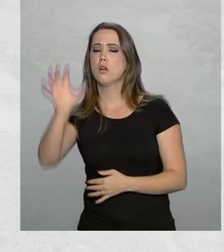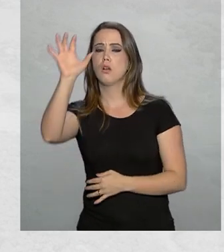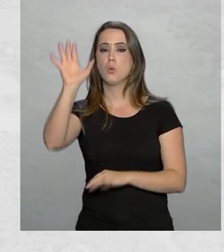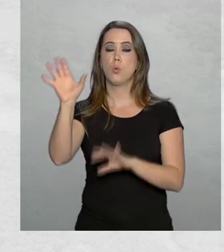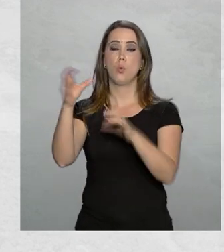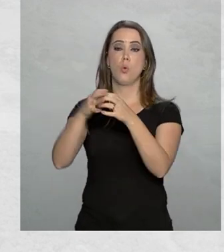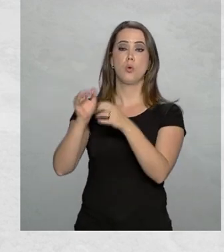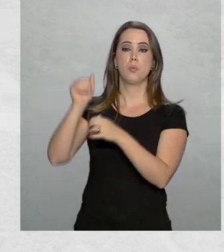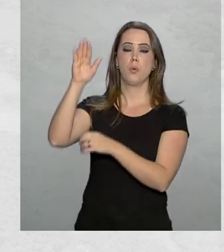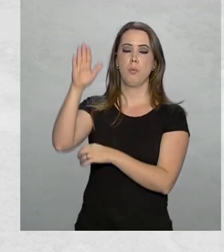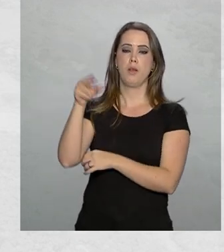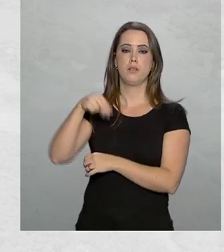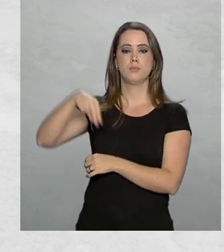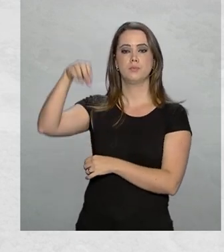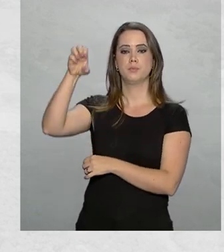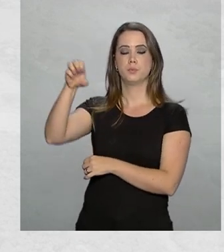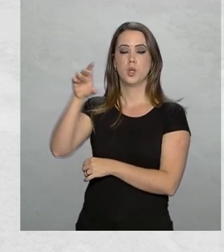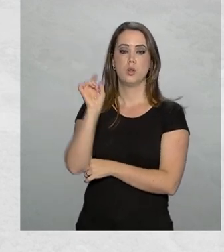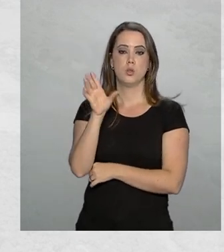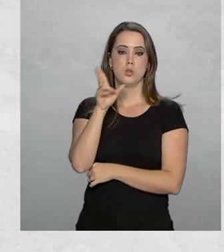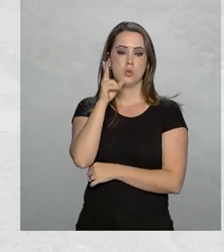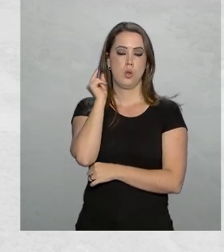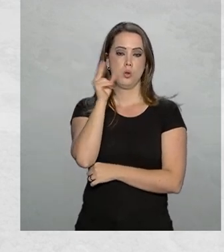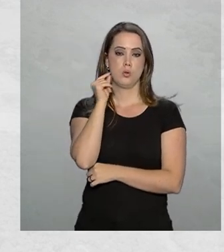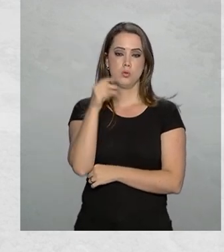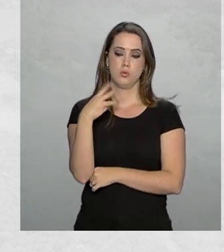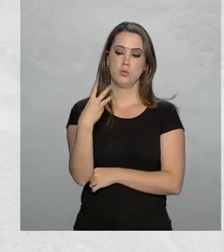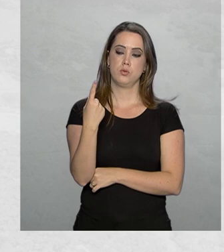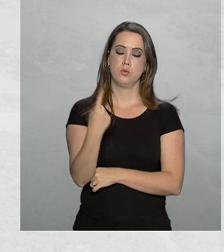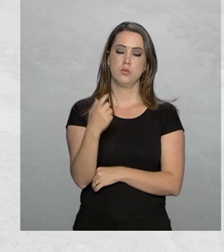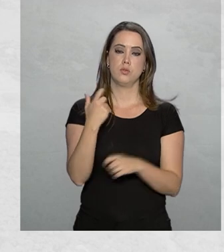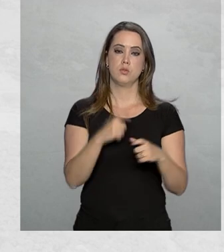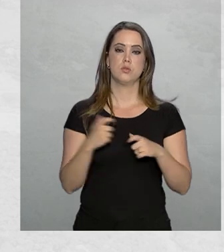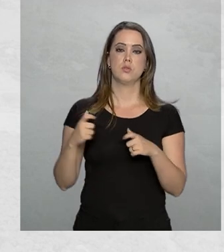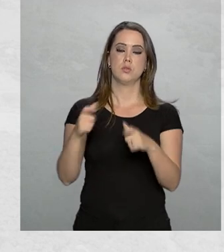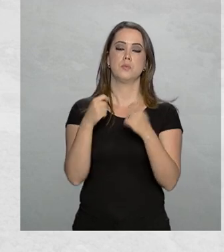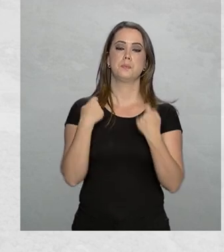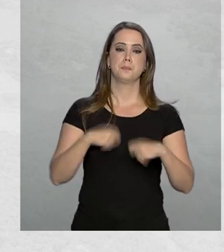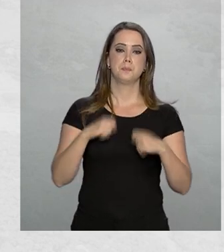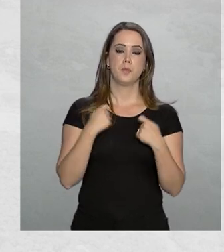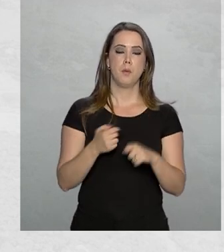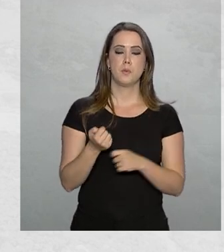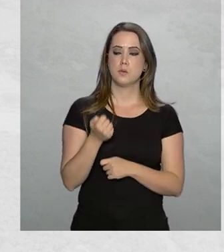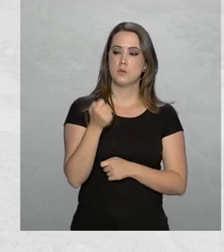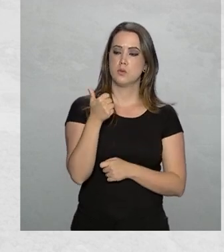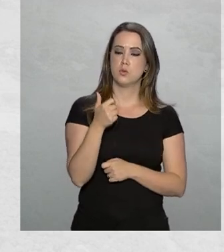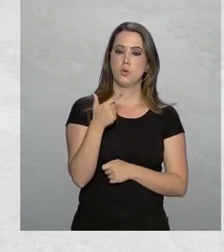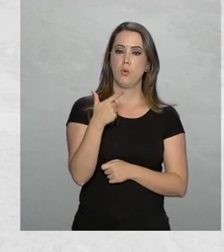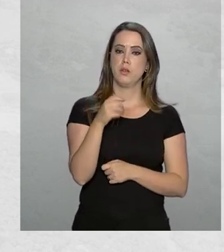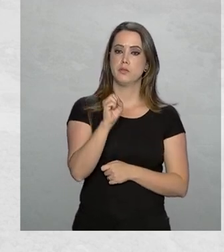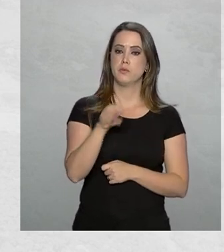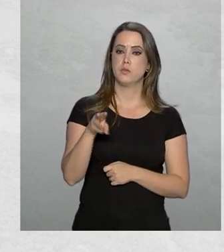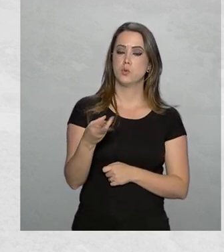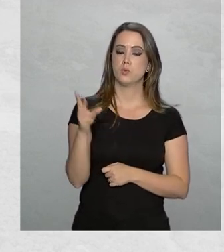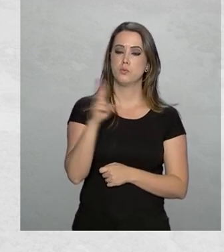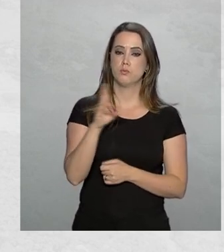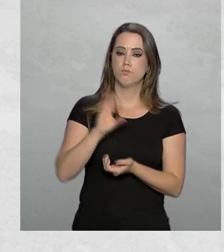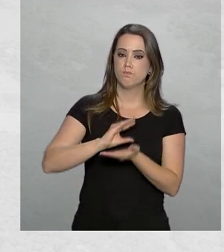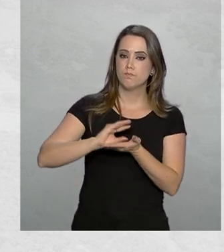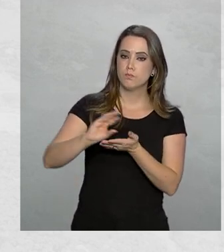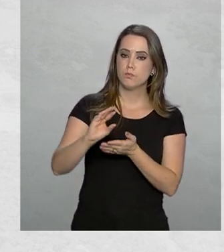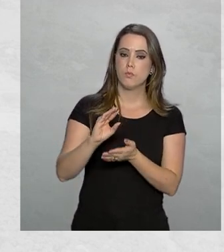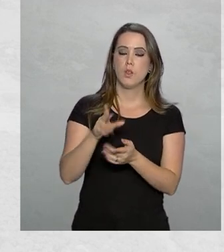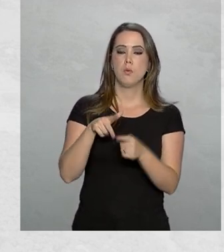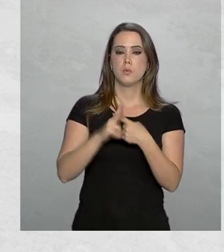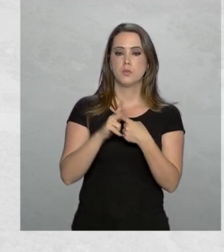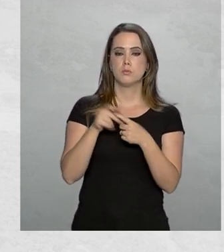nordeste. Só no Ceará são 31 estruturas que vão precisar de quase 28 milhões de reais para